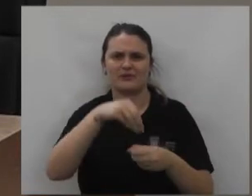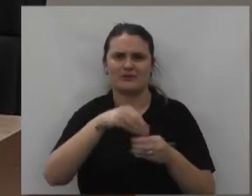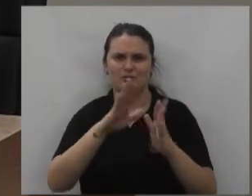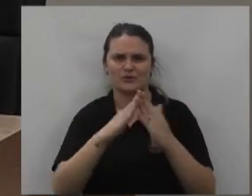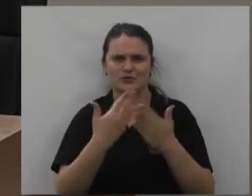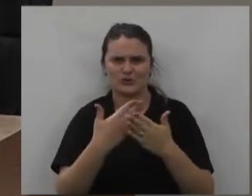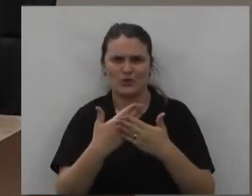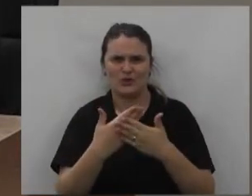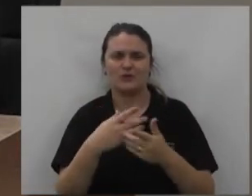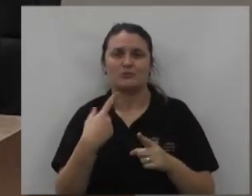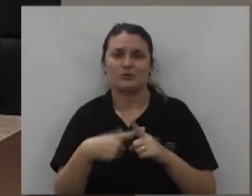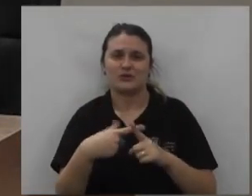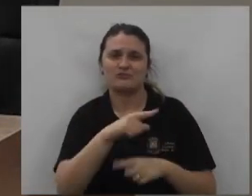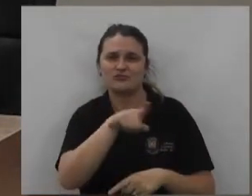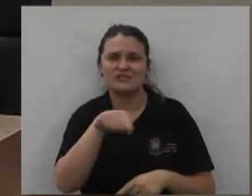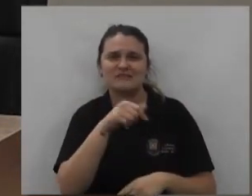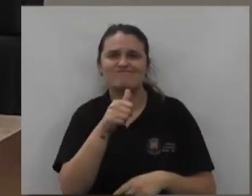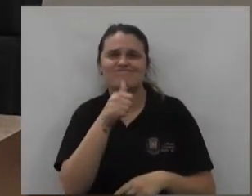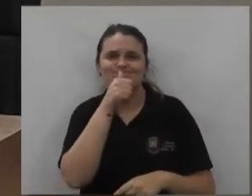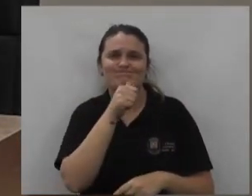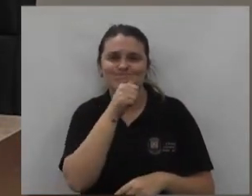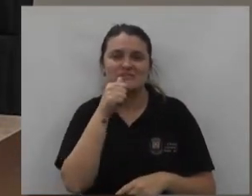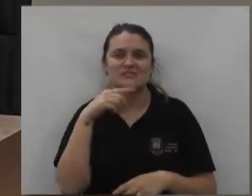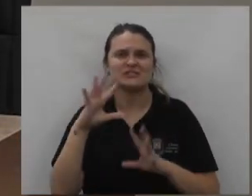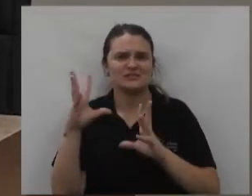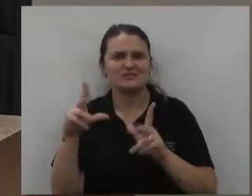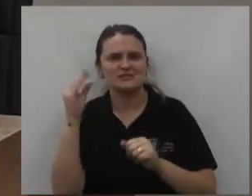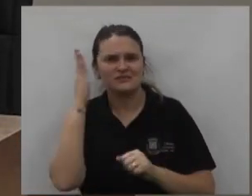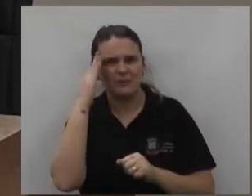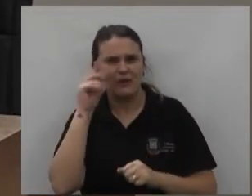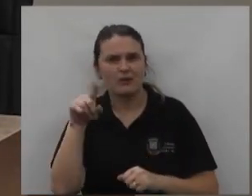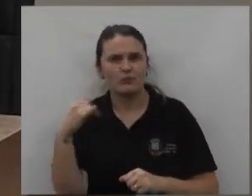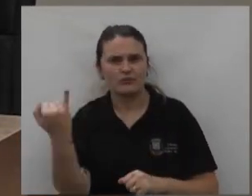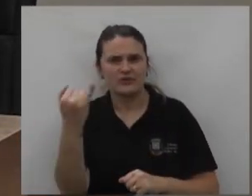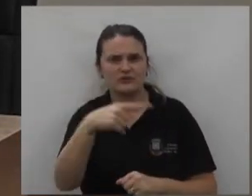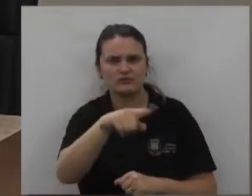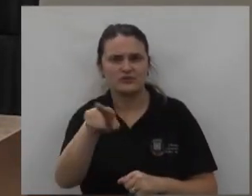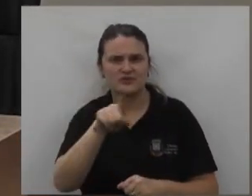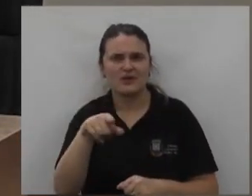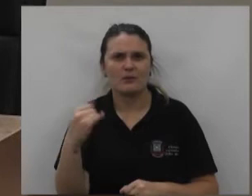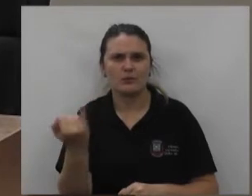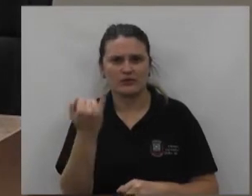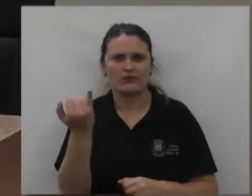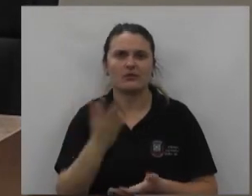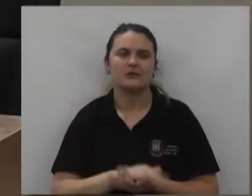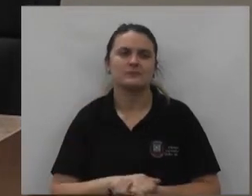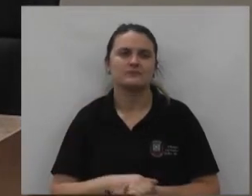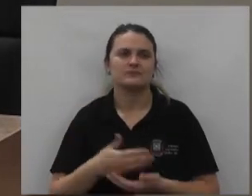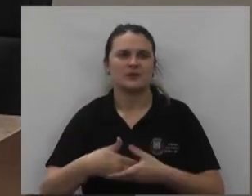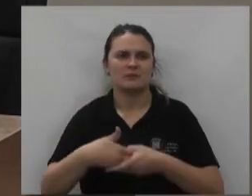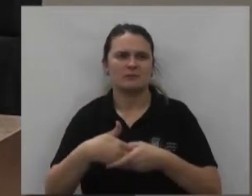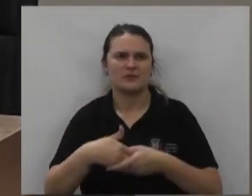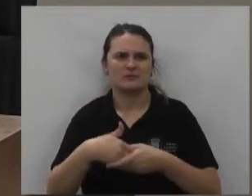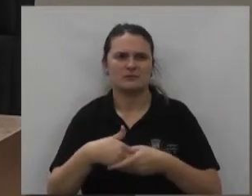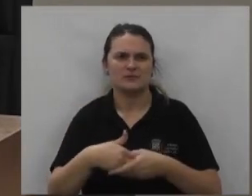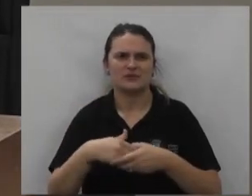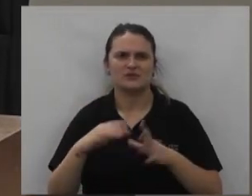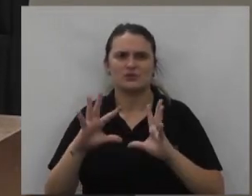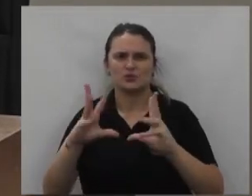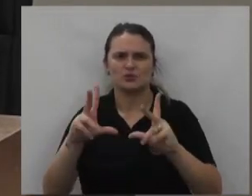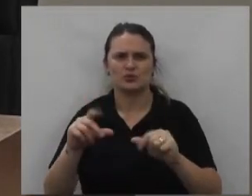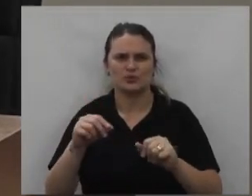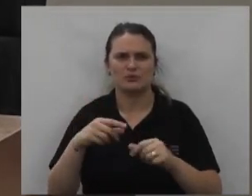vocês seriam classificados mesmo sabemos todos nós que a importância de vocês é muito grande então parabéns a todos